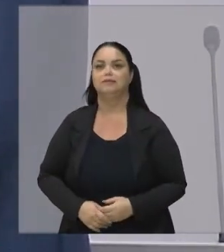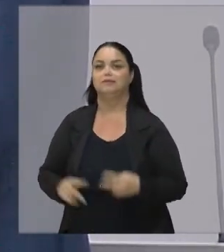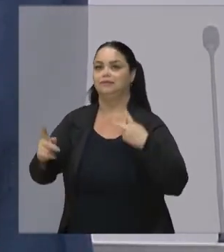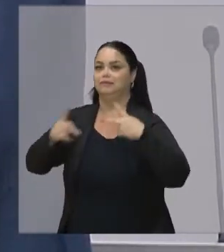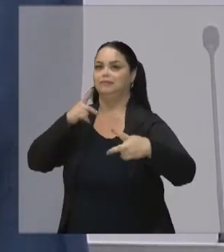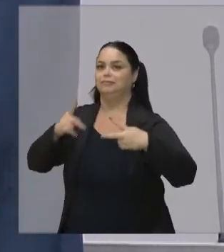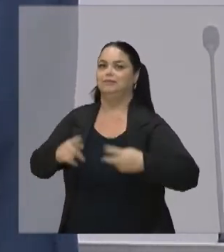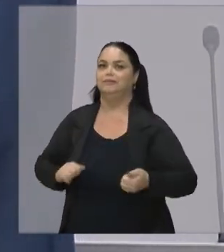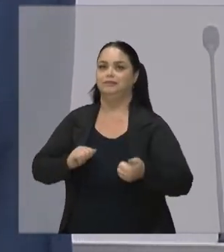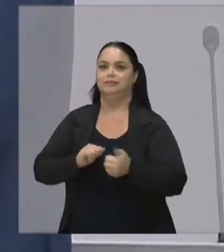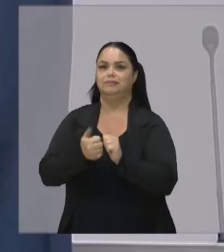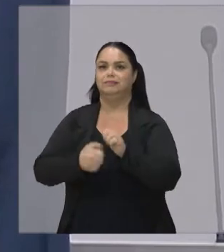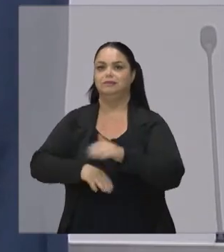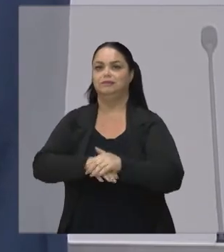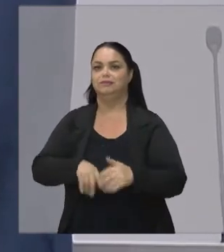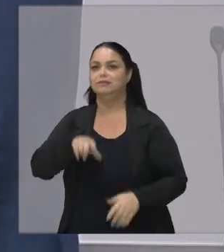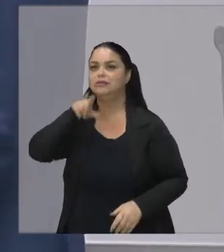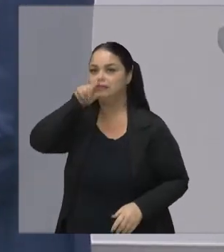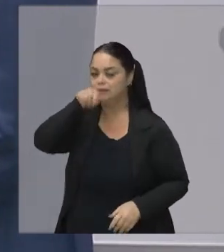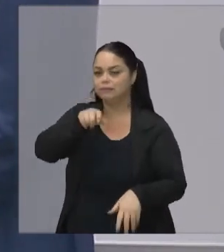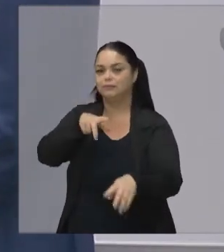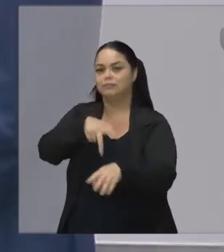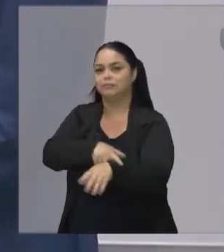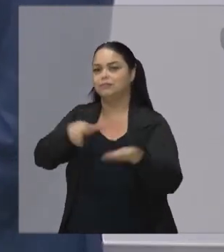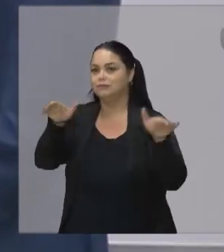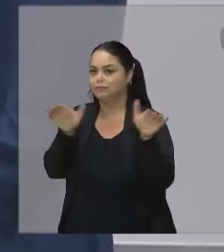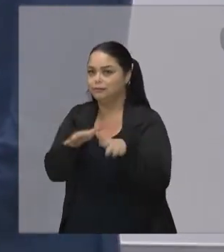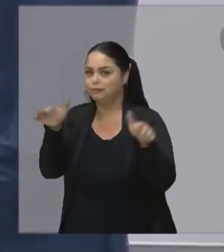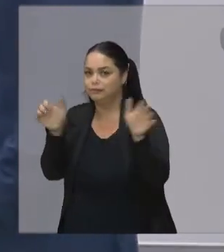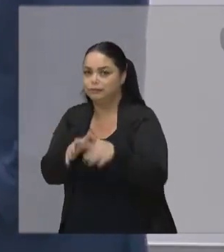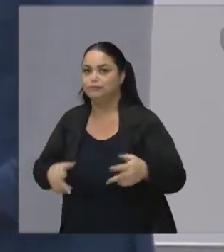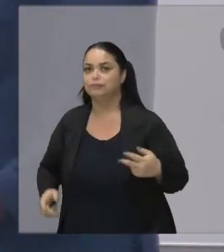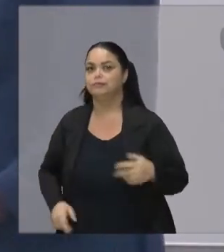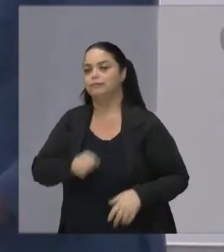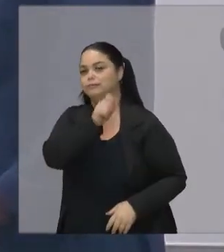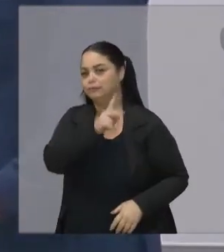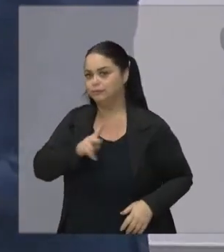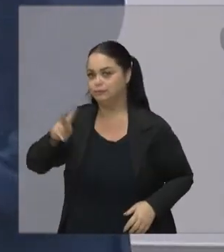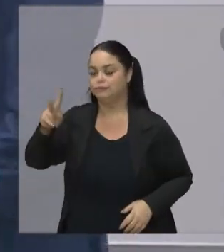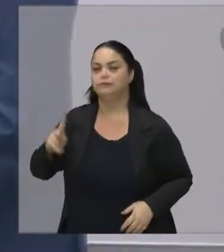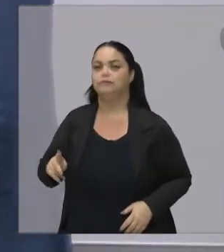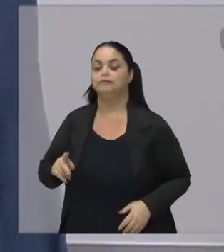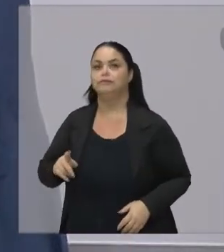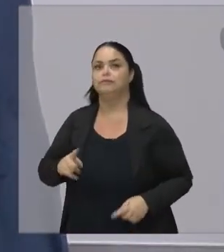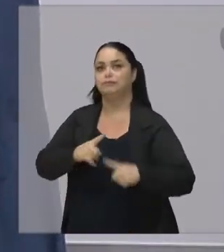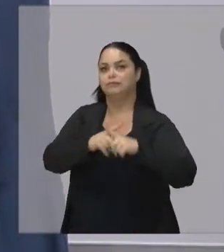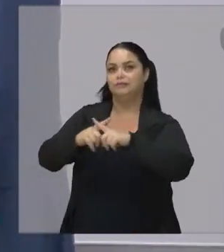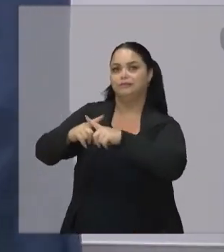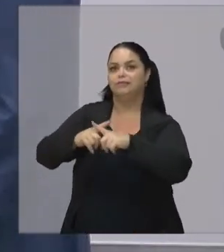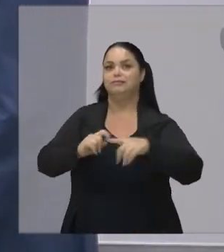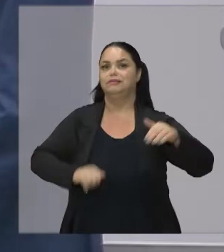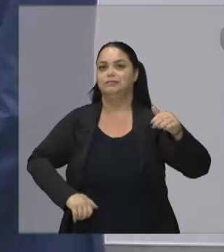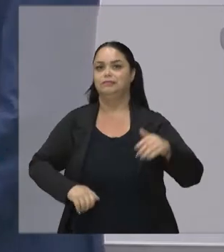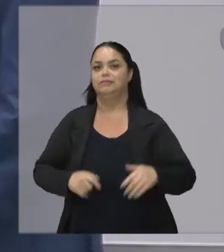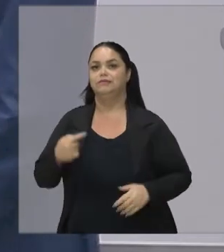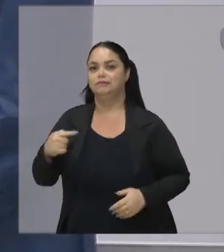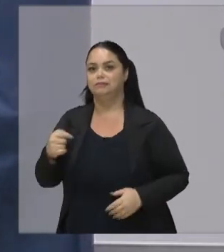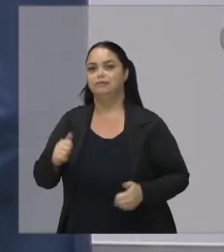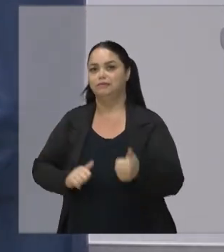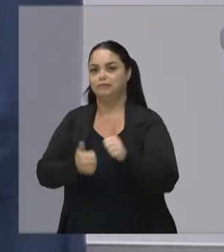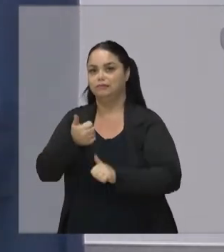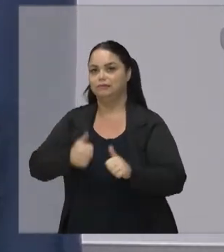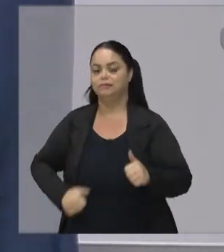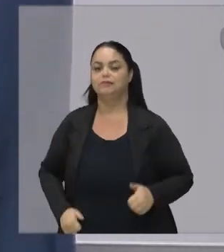Esporte Clube A Águia do Vale A camisa Que eu disputei O meu último jogo Aqui pelo